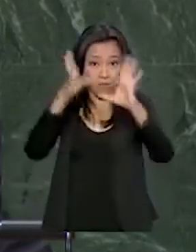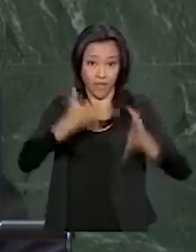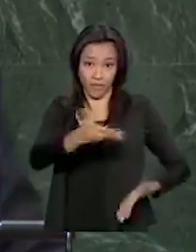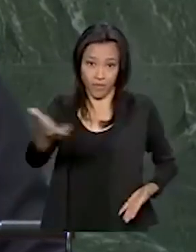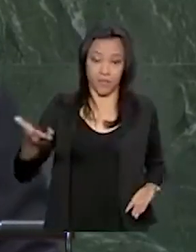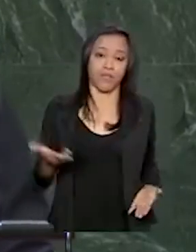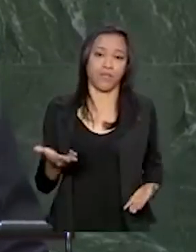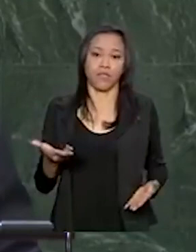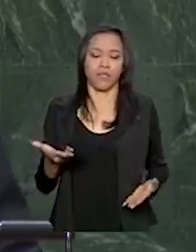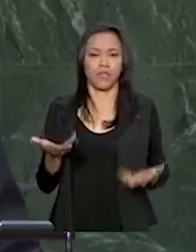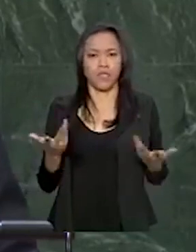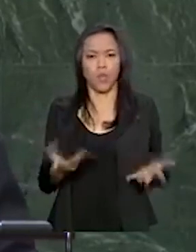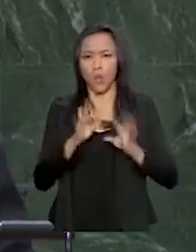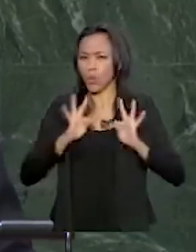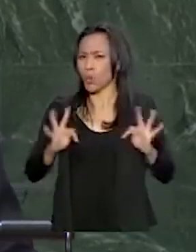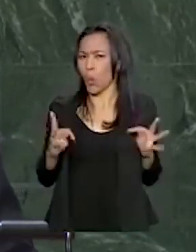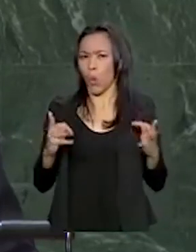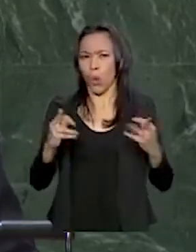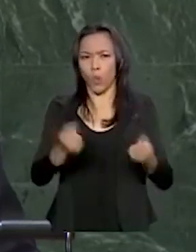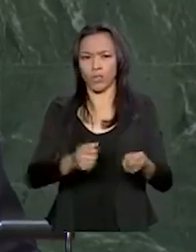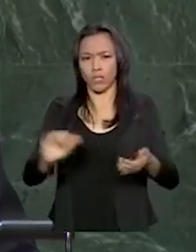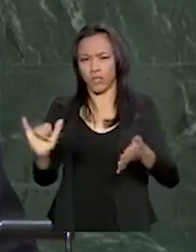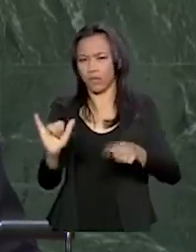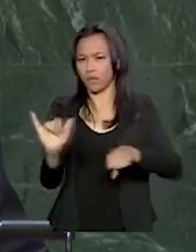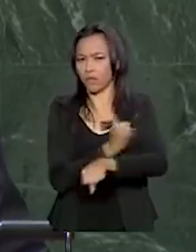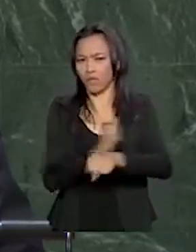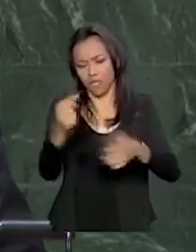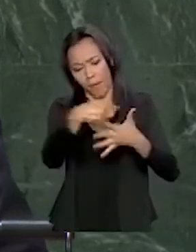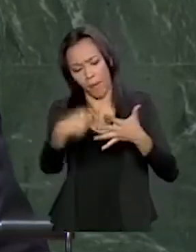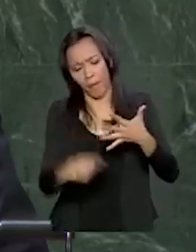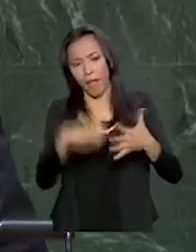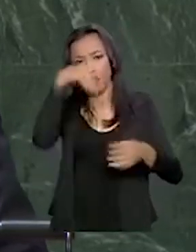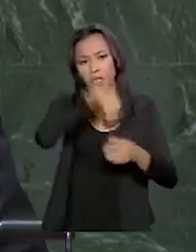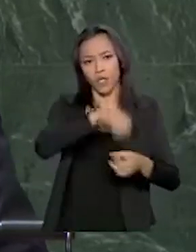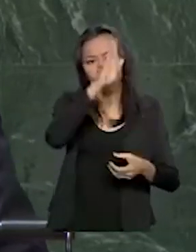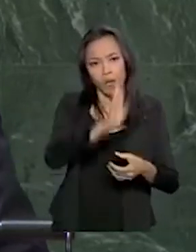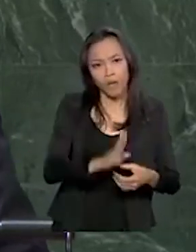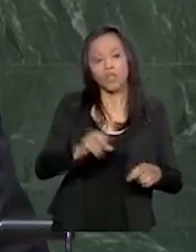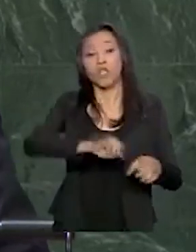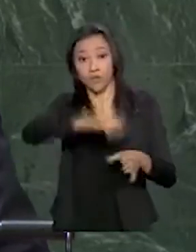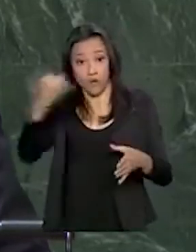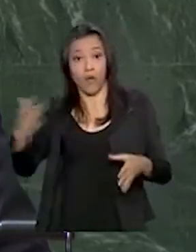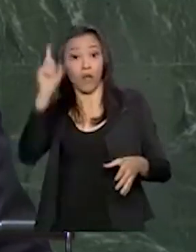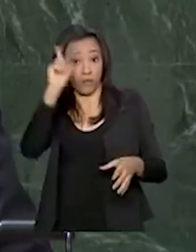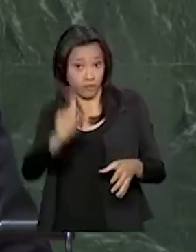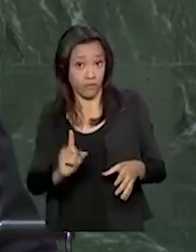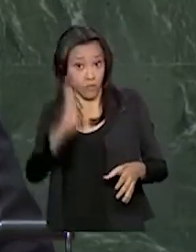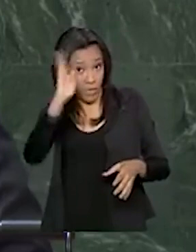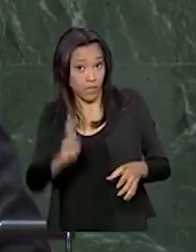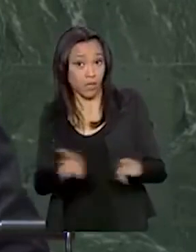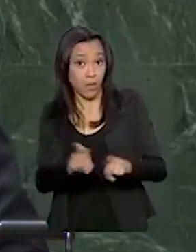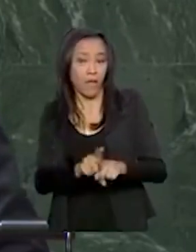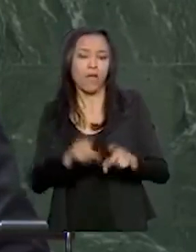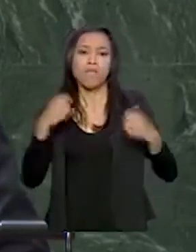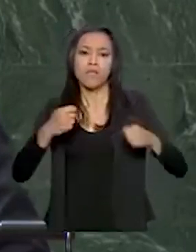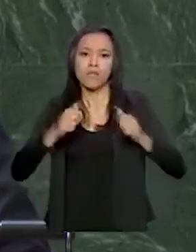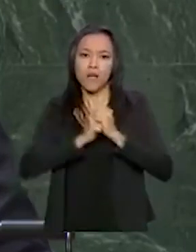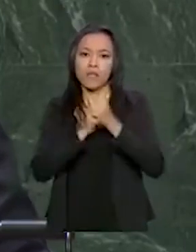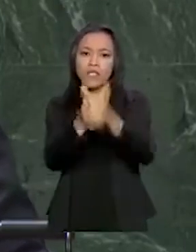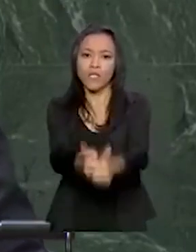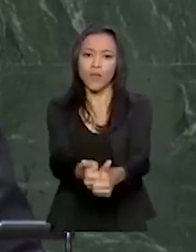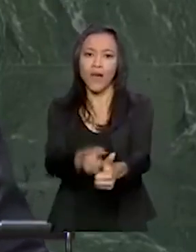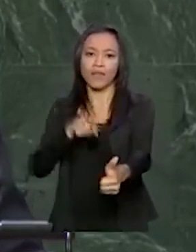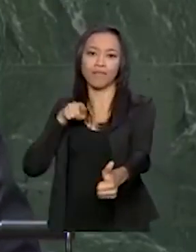Todos os nossos instrumentos, nacionais e internacionais, devem estar direcionados em última instância